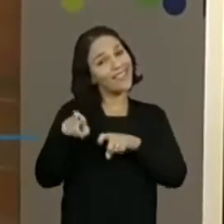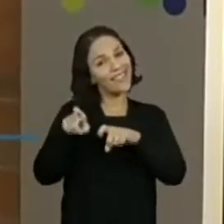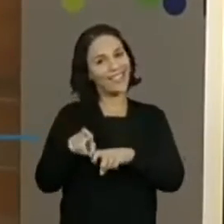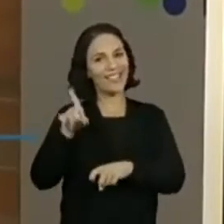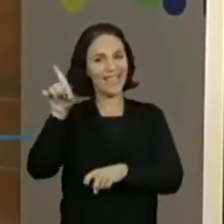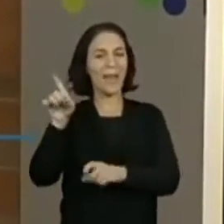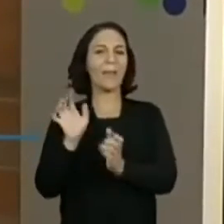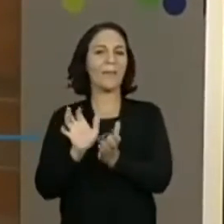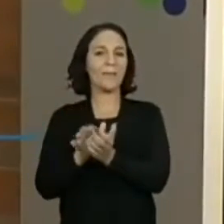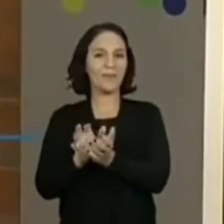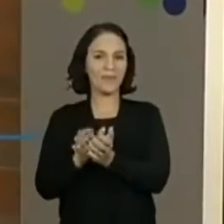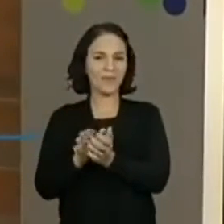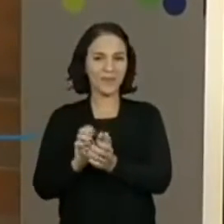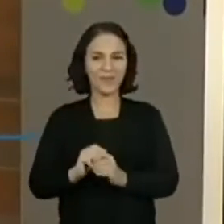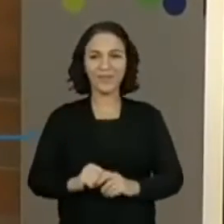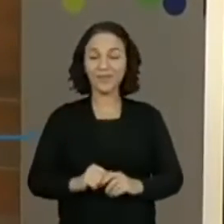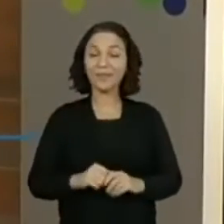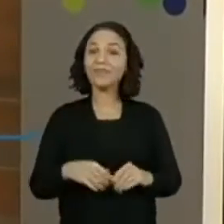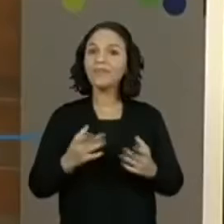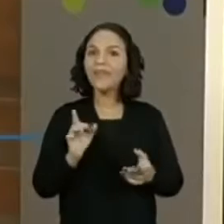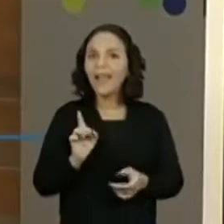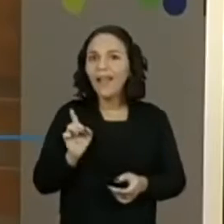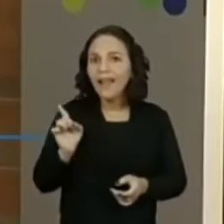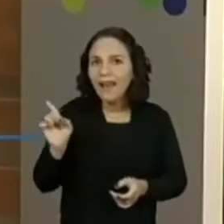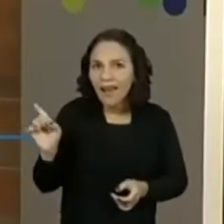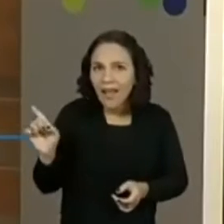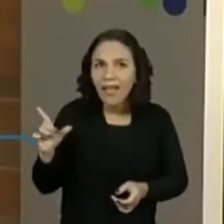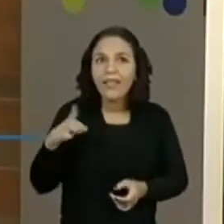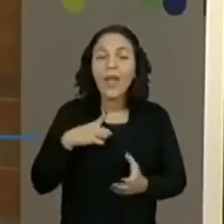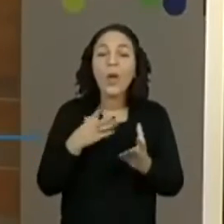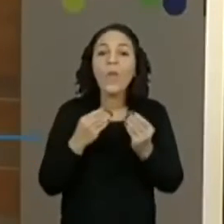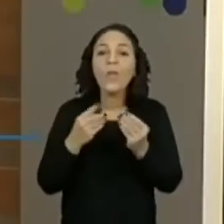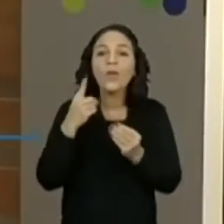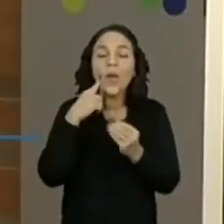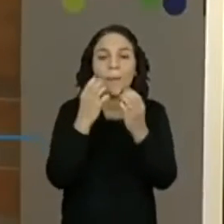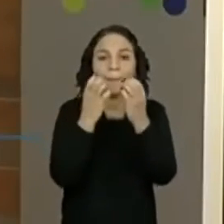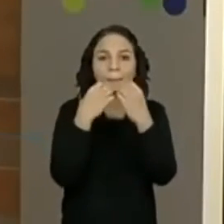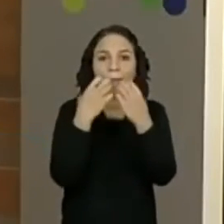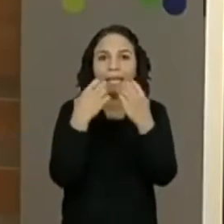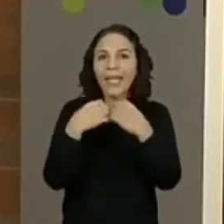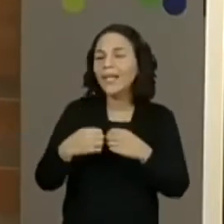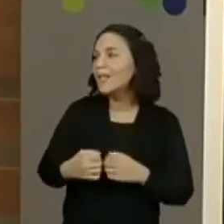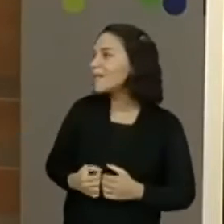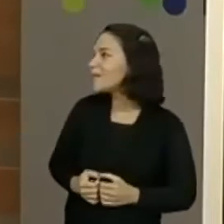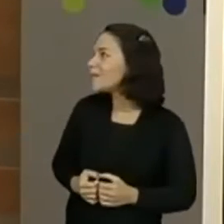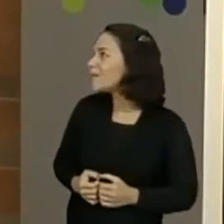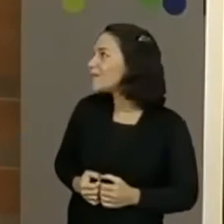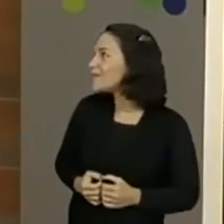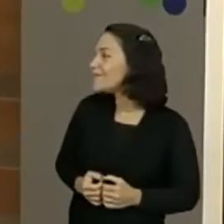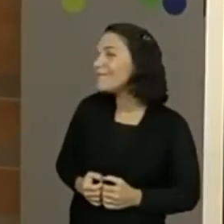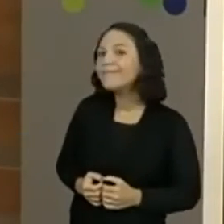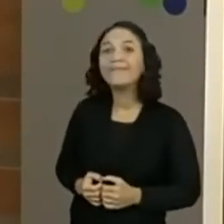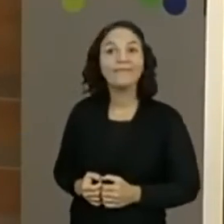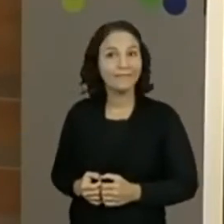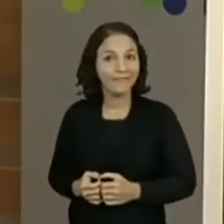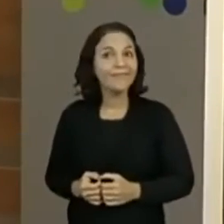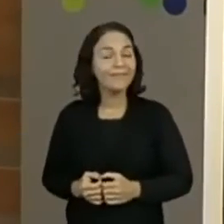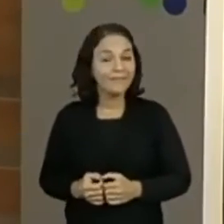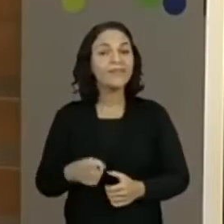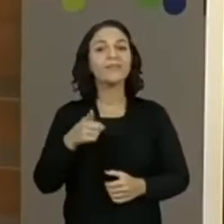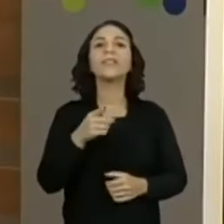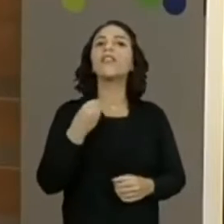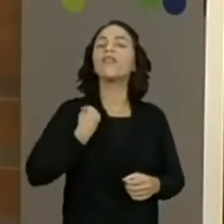E lá, nós tínhamos muito milho, tínhamos muita plantação, vivíamos da agricultura de